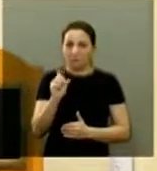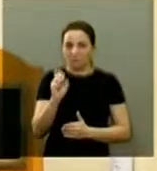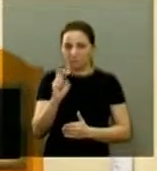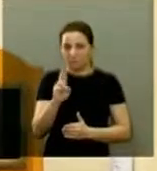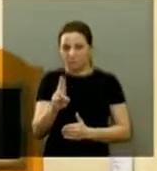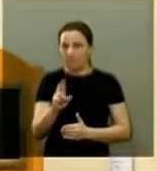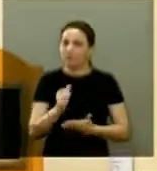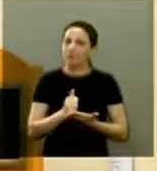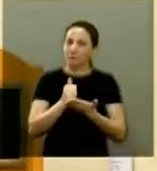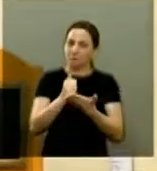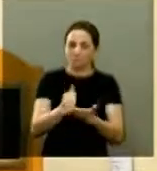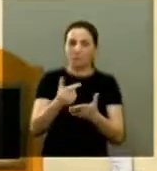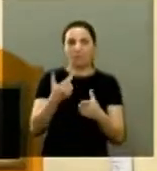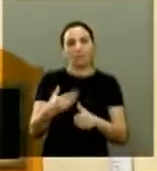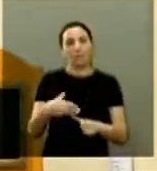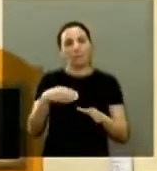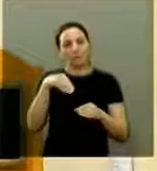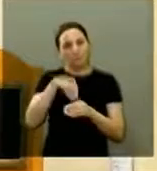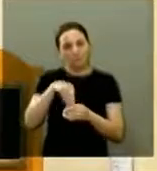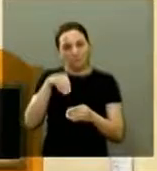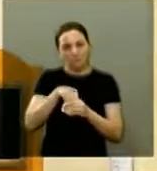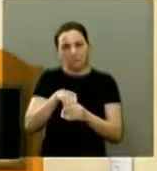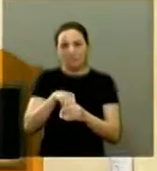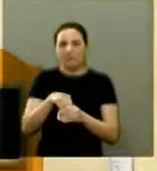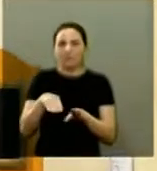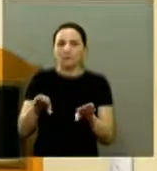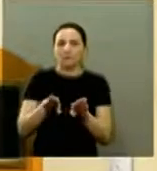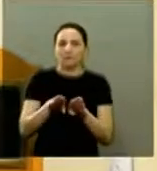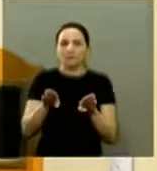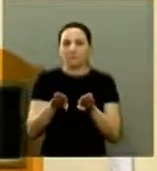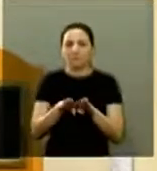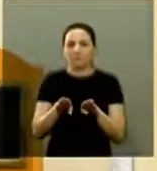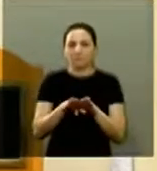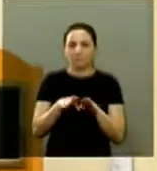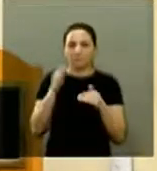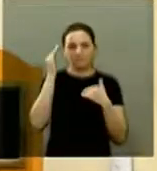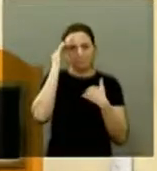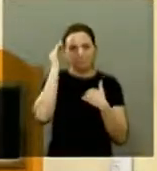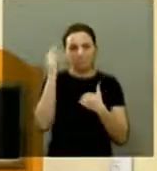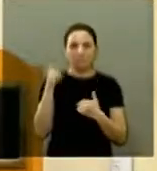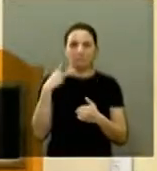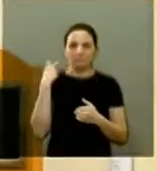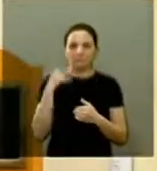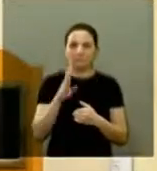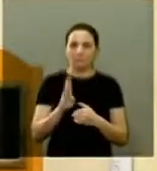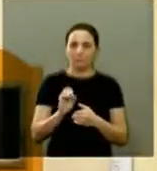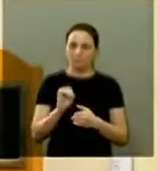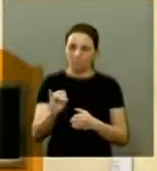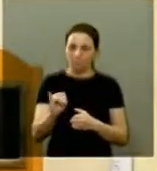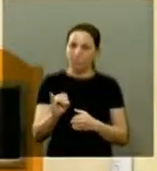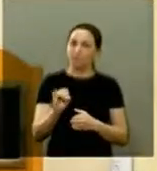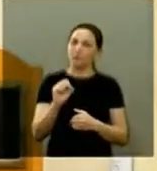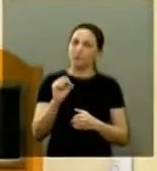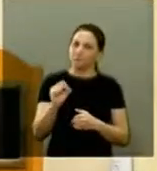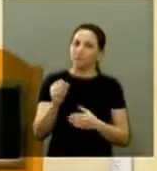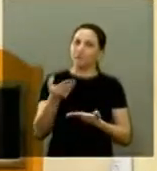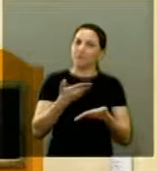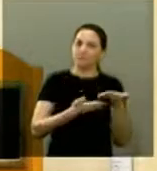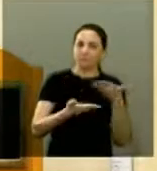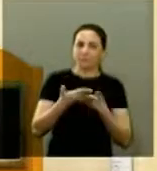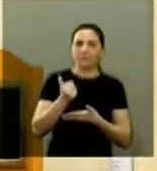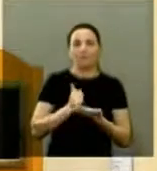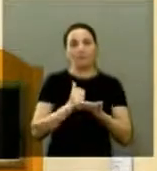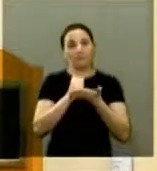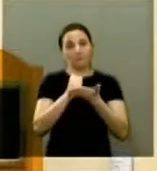também à nossa candidatura e também agradecer o vereador Boi pelo seu envolvimento